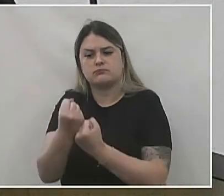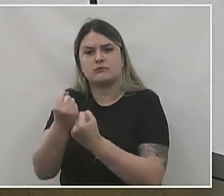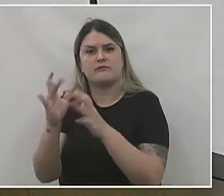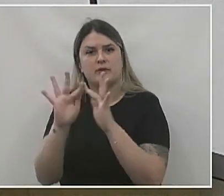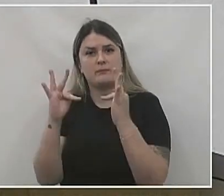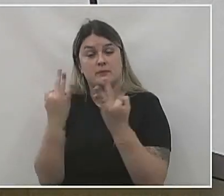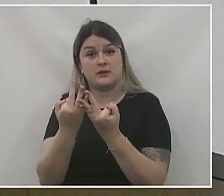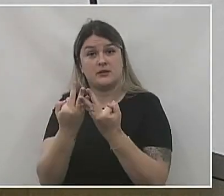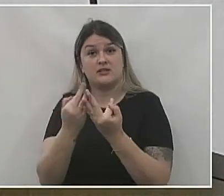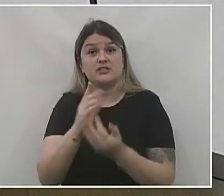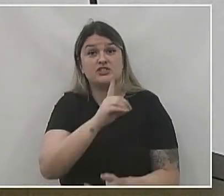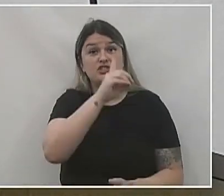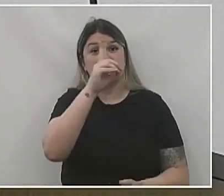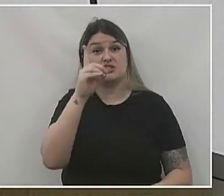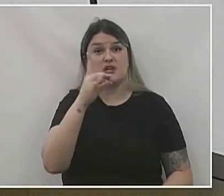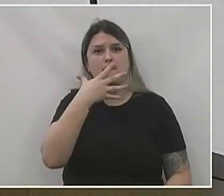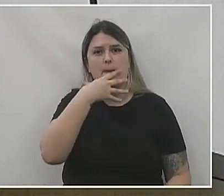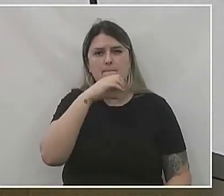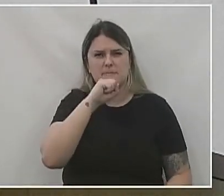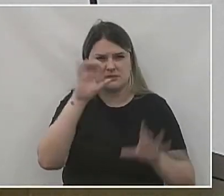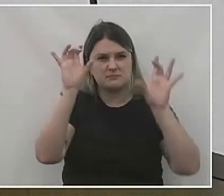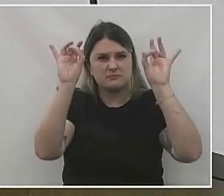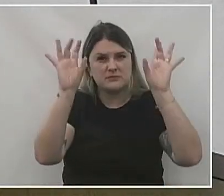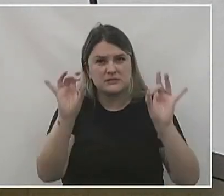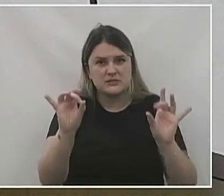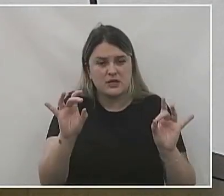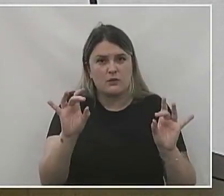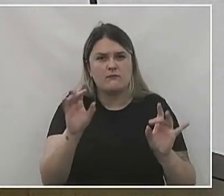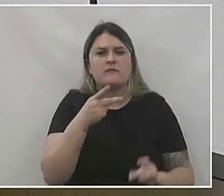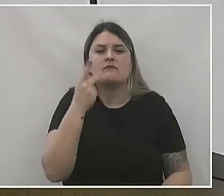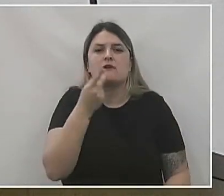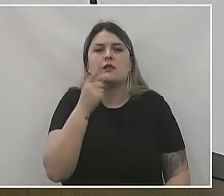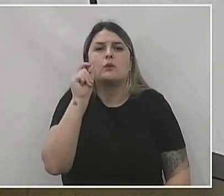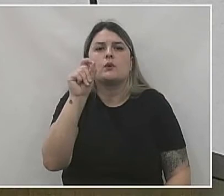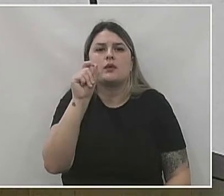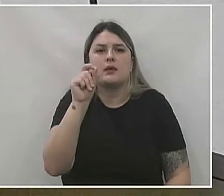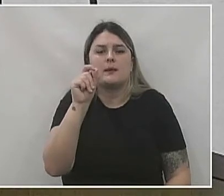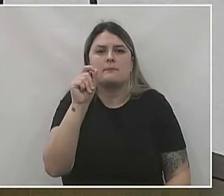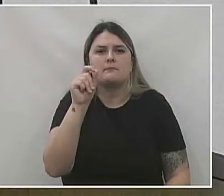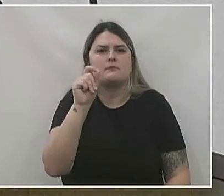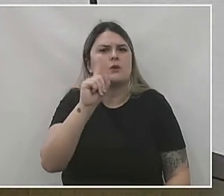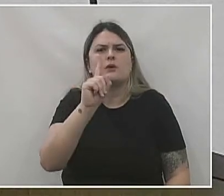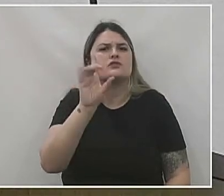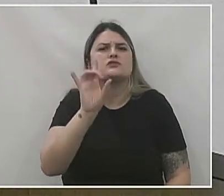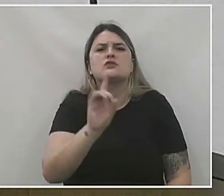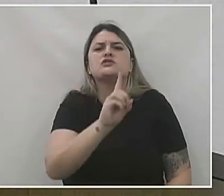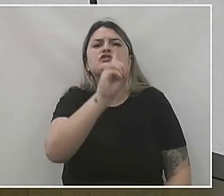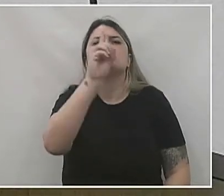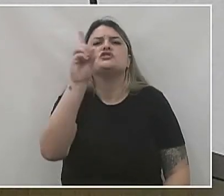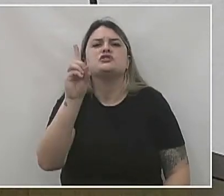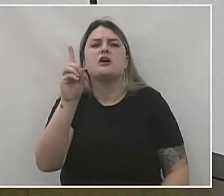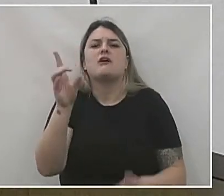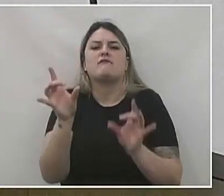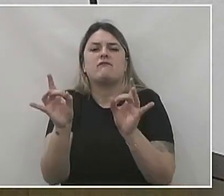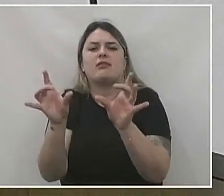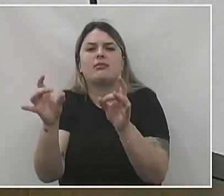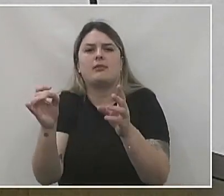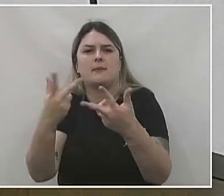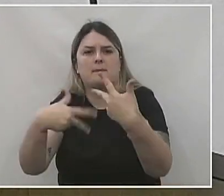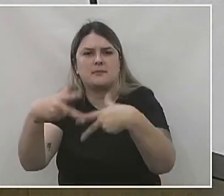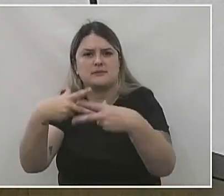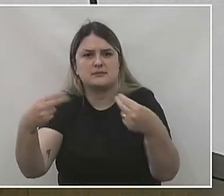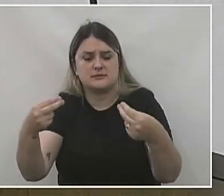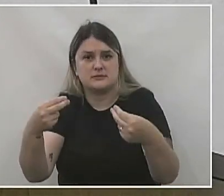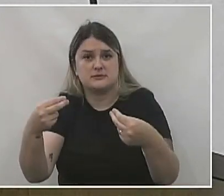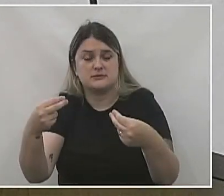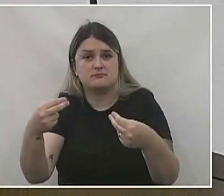Nesse dia dos pais que passou, quero deixar apenas a mensagem de que muito mais do uma data comercial, onde os pais recebem presentes dos filhos,